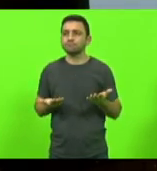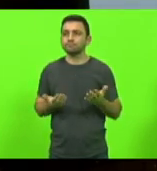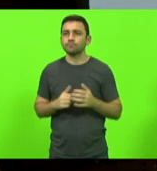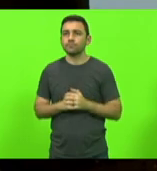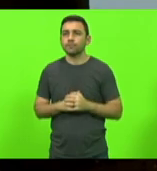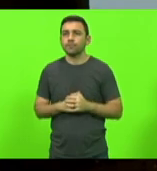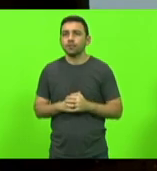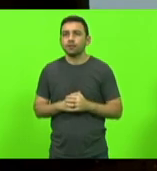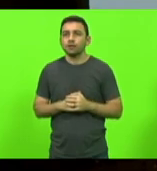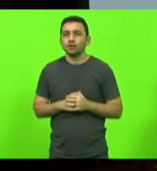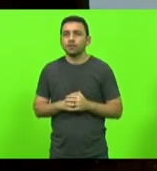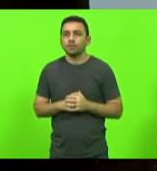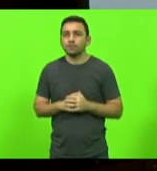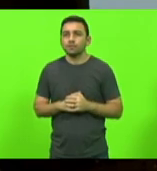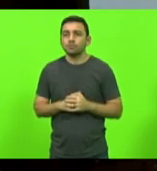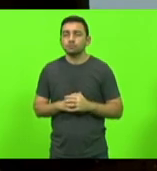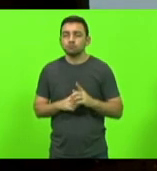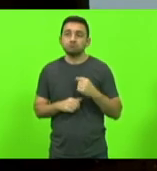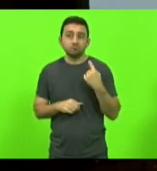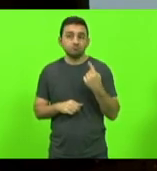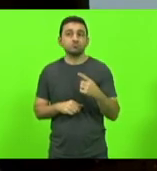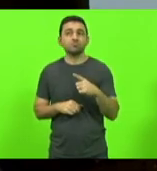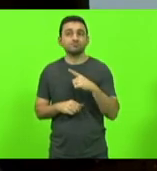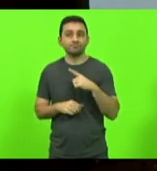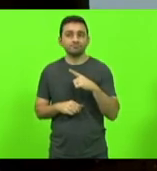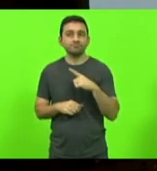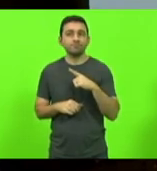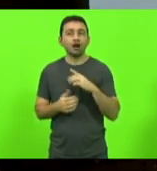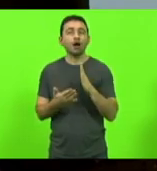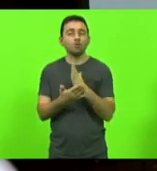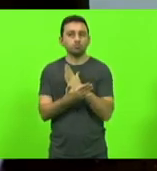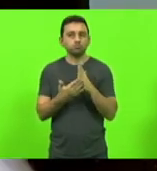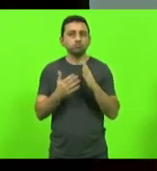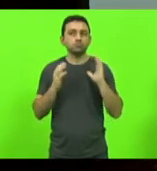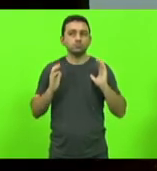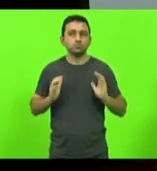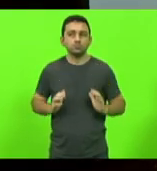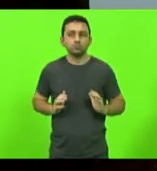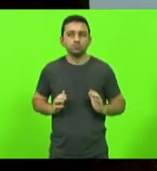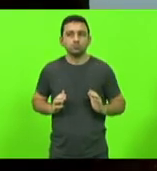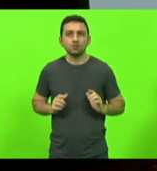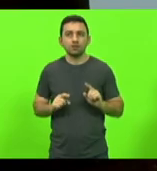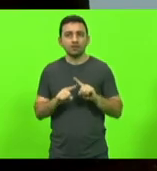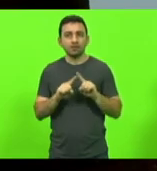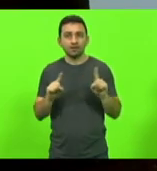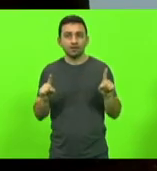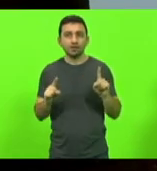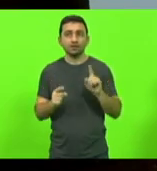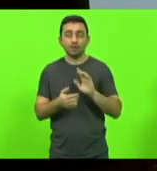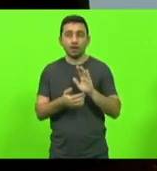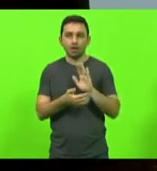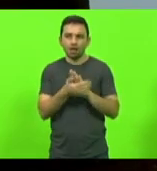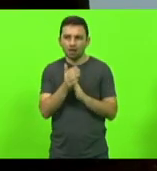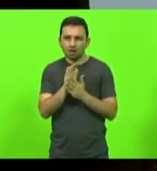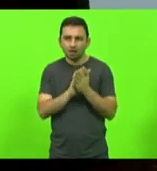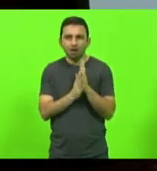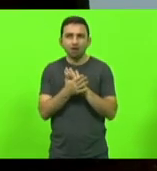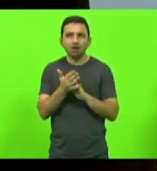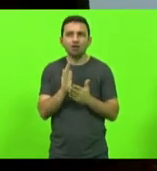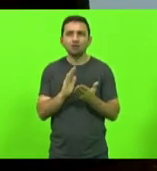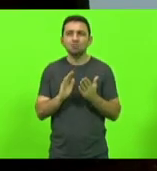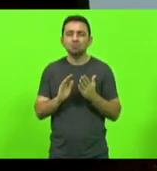ainda temos cidadãos que não somente lavam as mãos